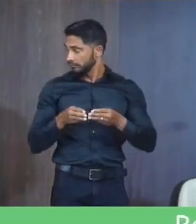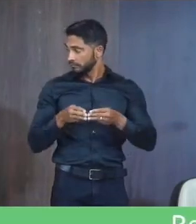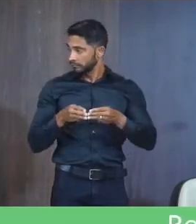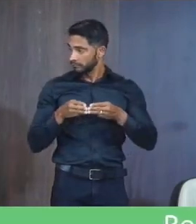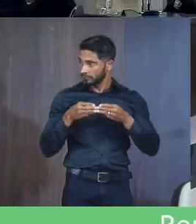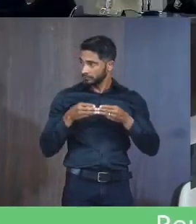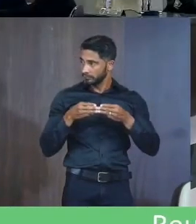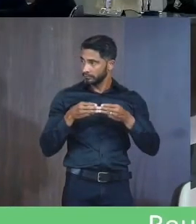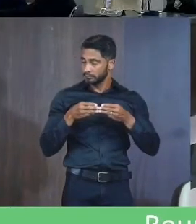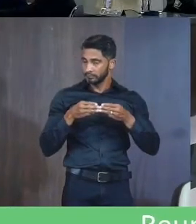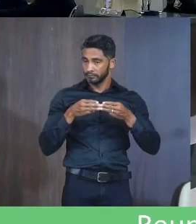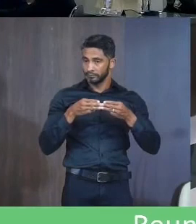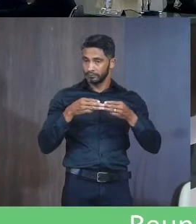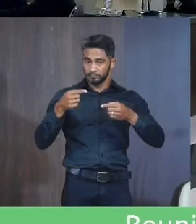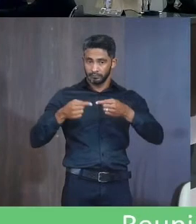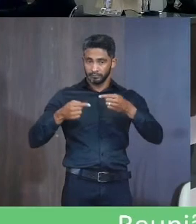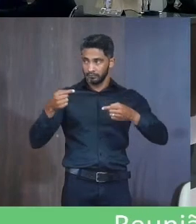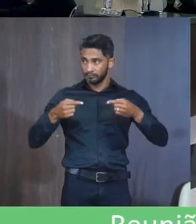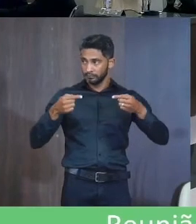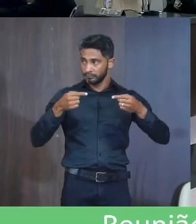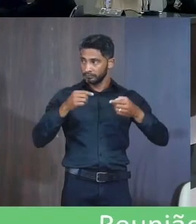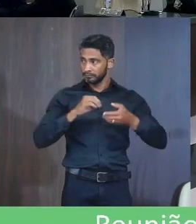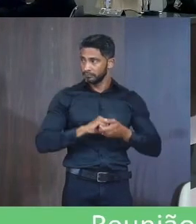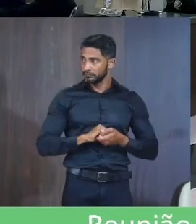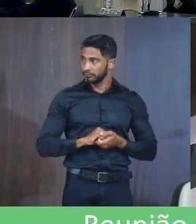As moções Estão em discussão